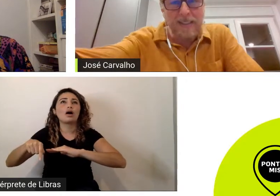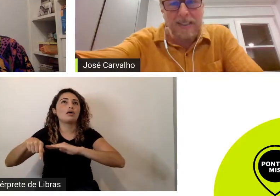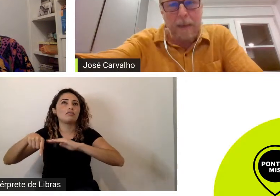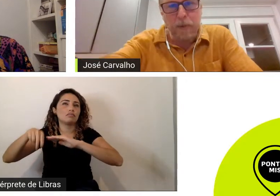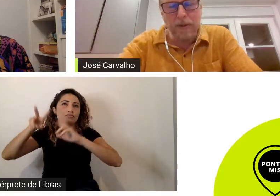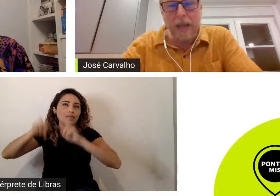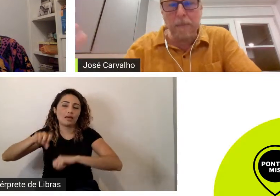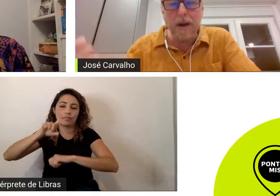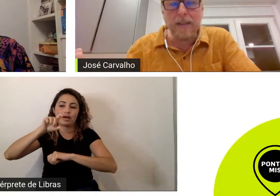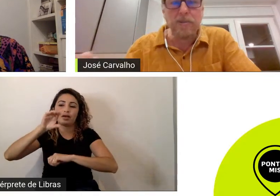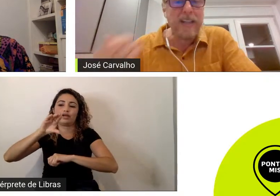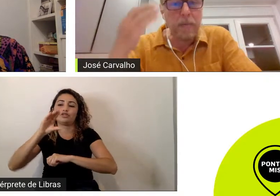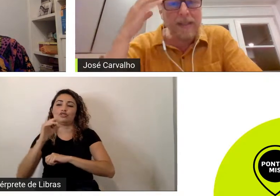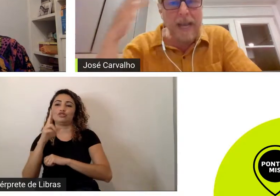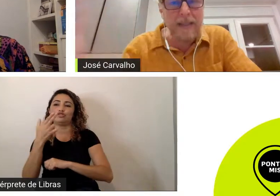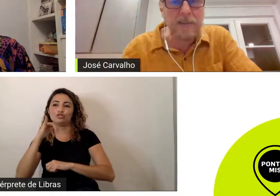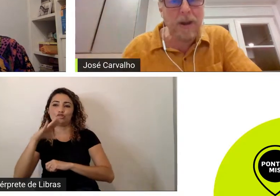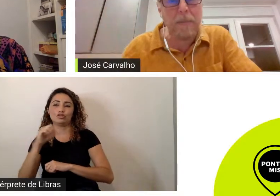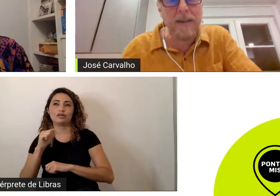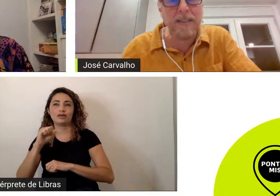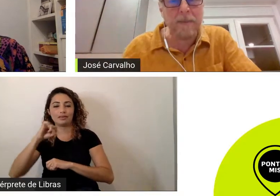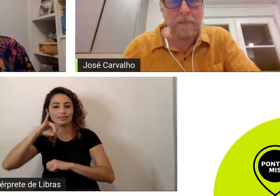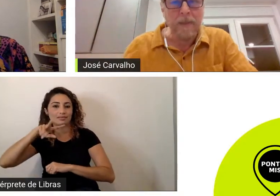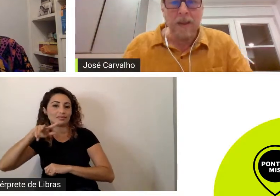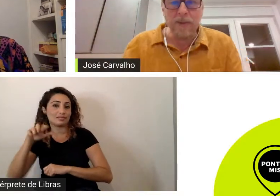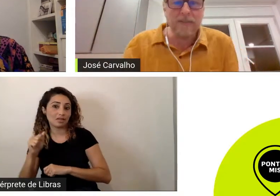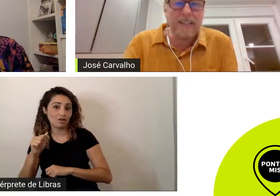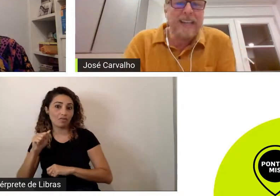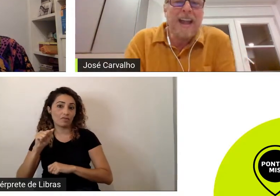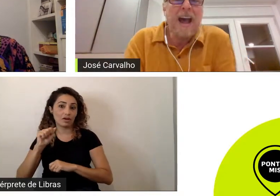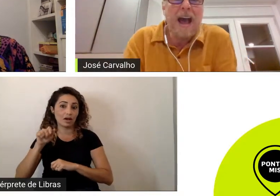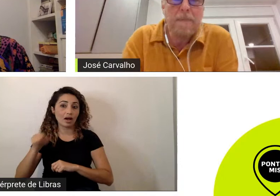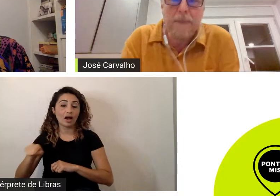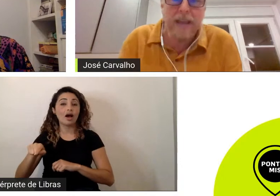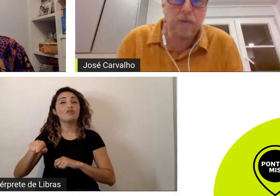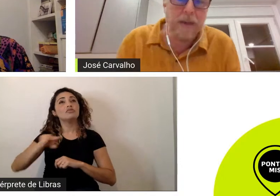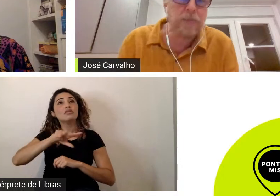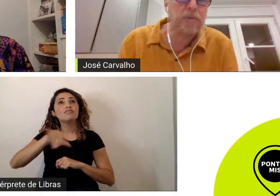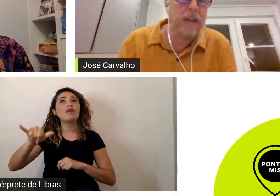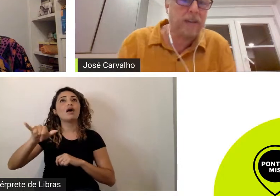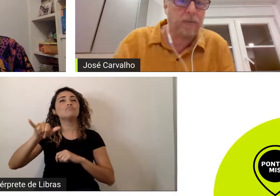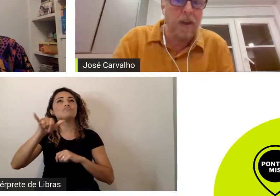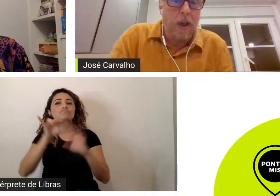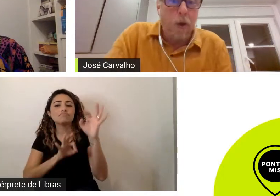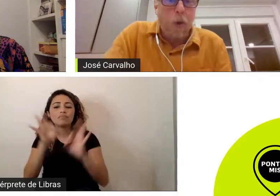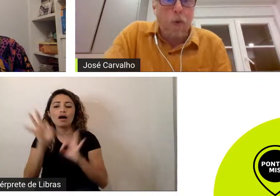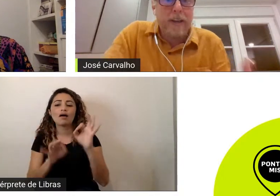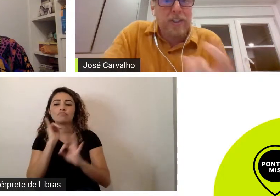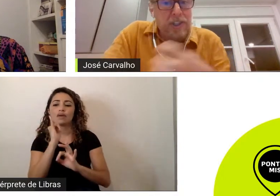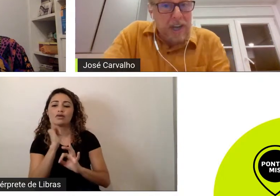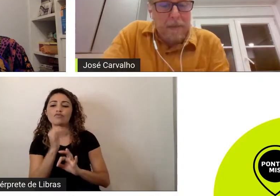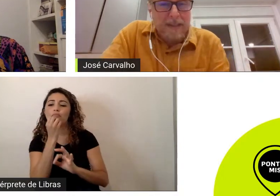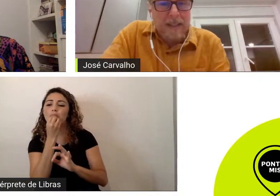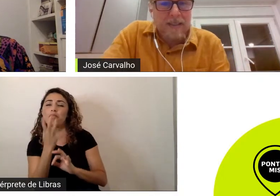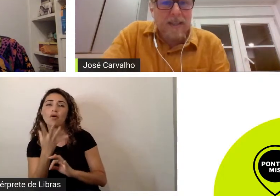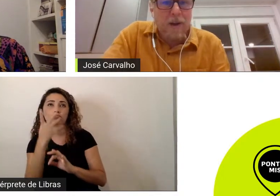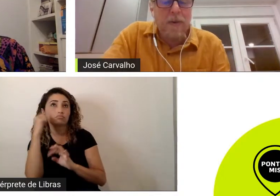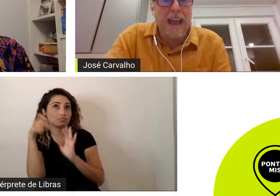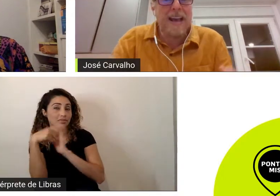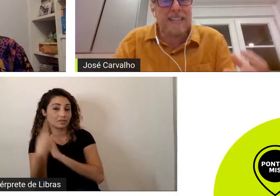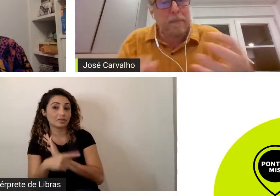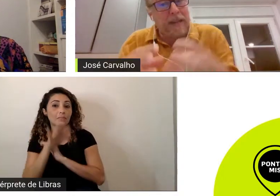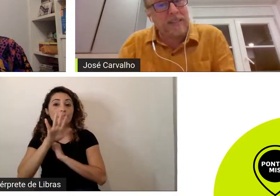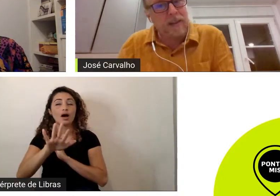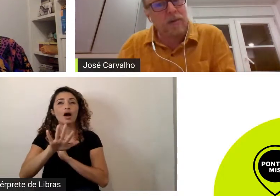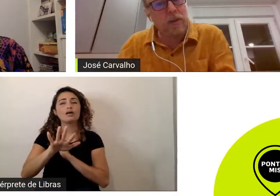importa se é por demanda ou se é uma ideia da sua cabeça você vai ter que narrar bem do mesmo jeito o que chama atenção